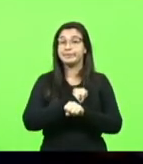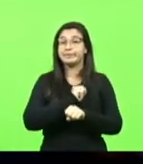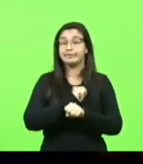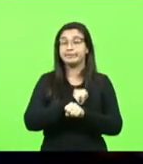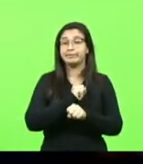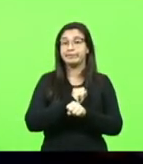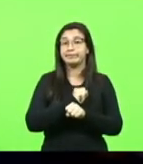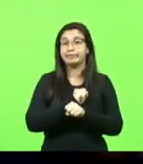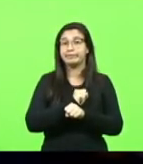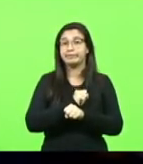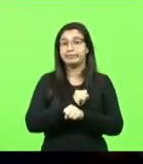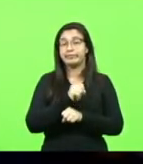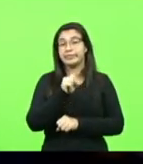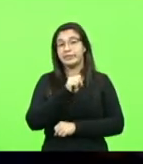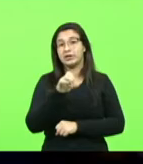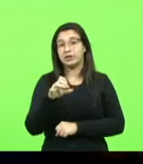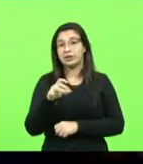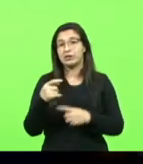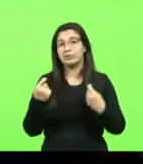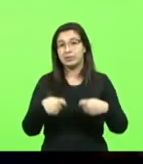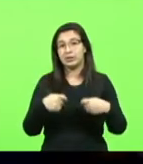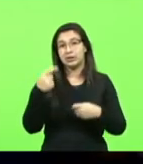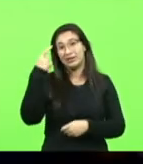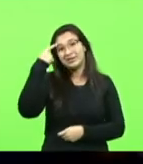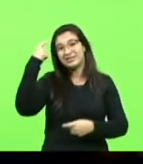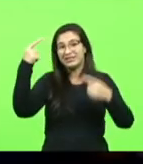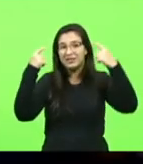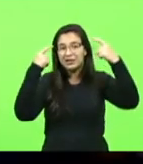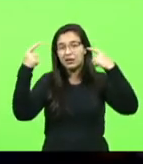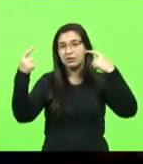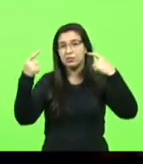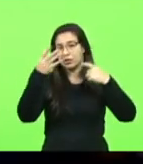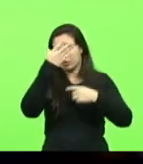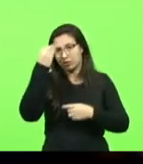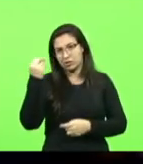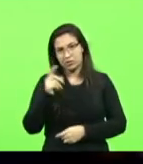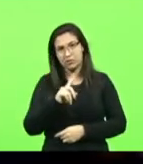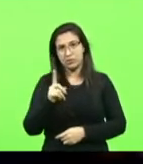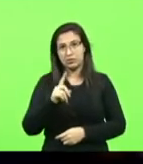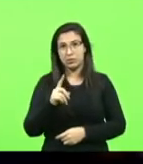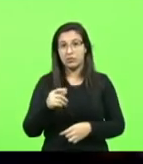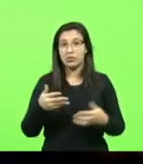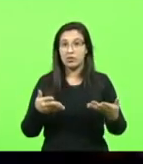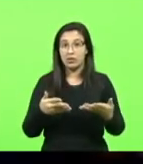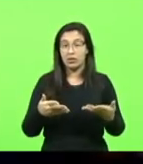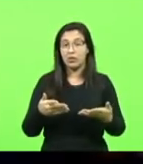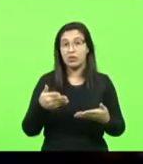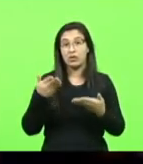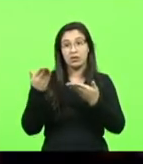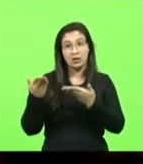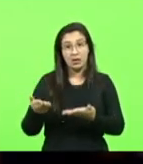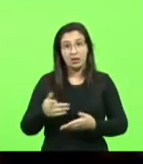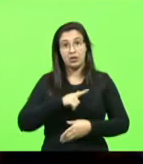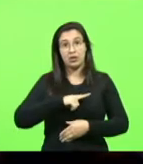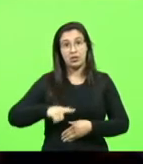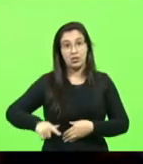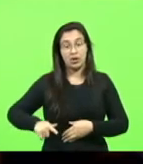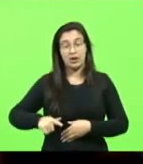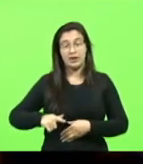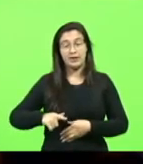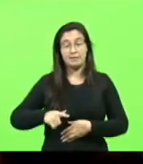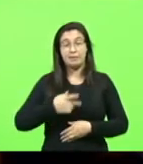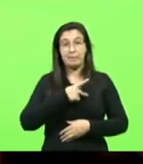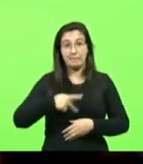lembrado e não esquecido, apesar da alta votação que o atual Presidente da República deteve aqui em nosso Estado.